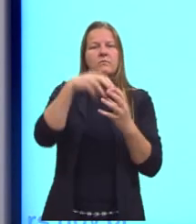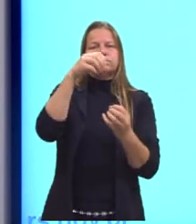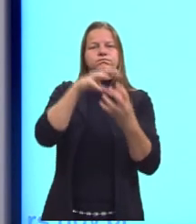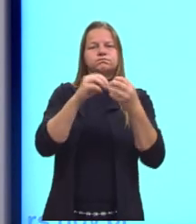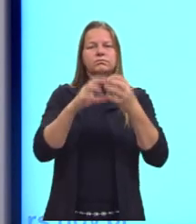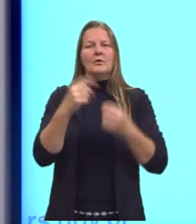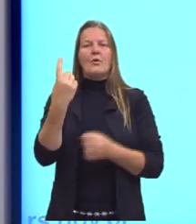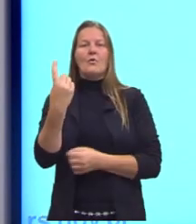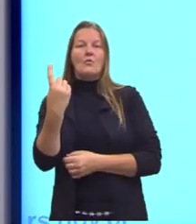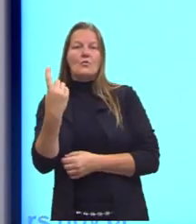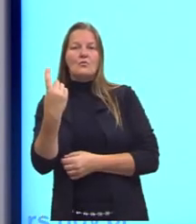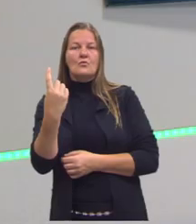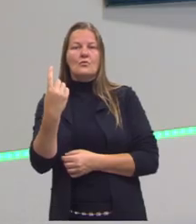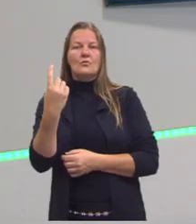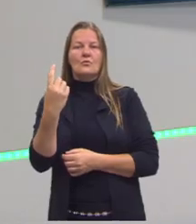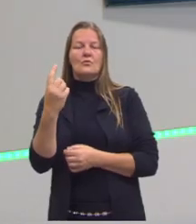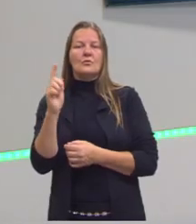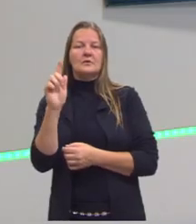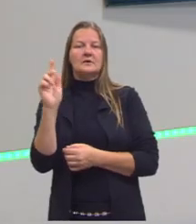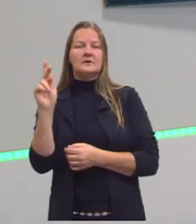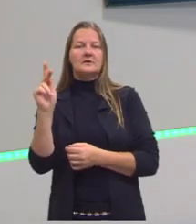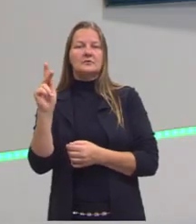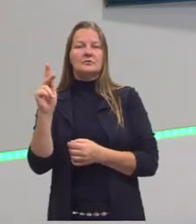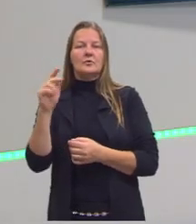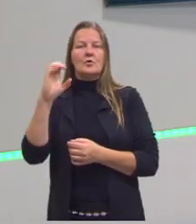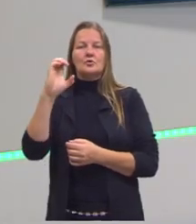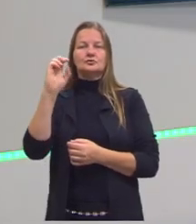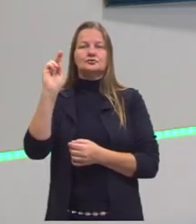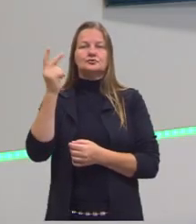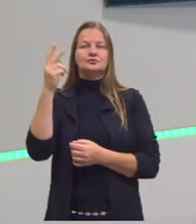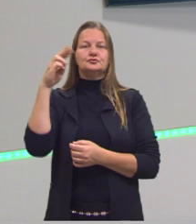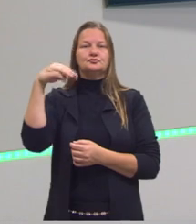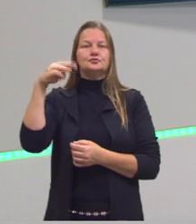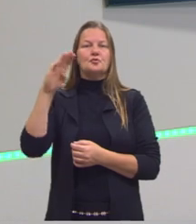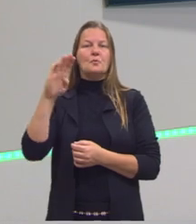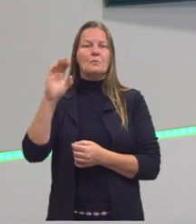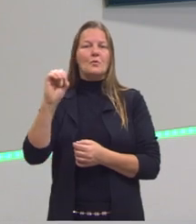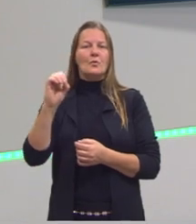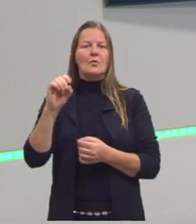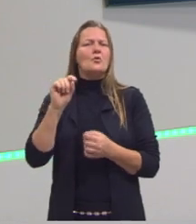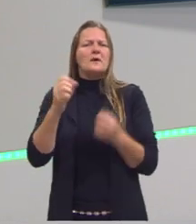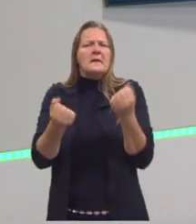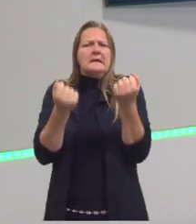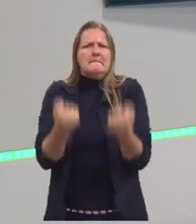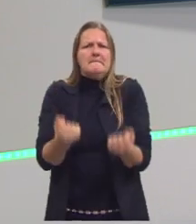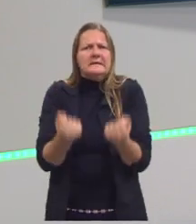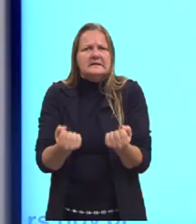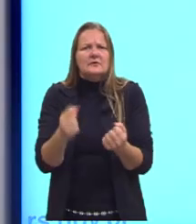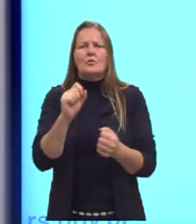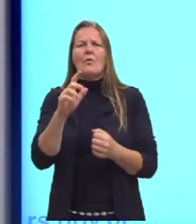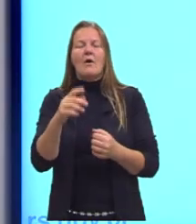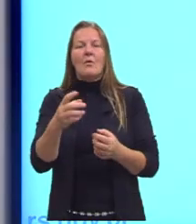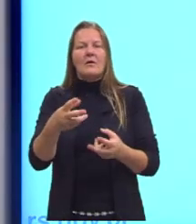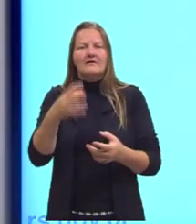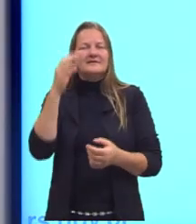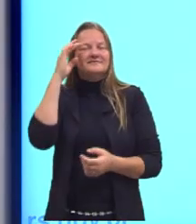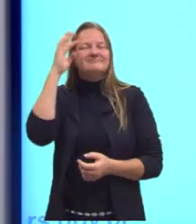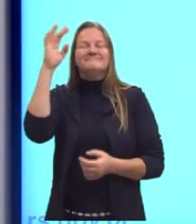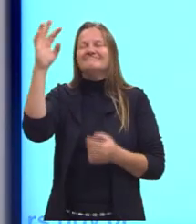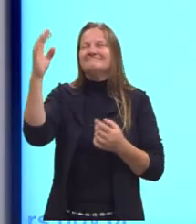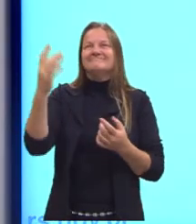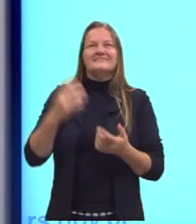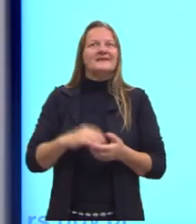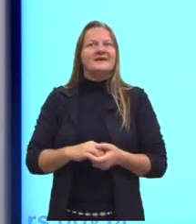ou um quilograma de chumbo? O que será que pesa mais? Talvez, intuitivamente, vocês